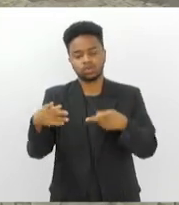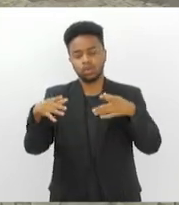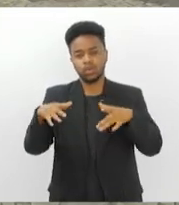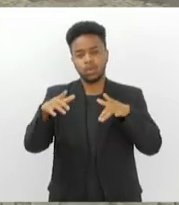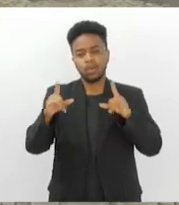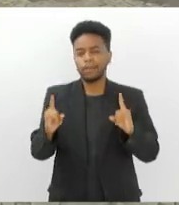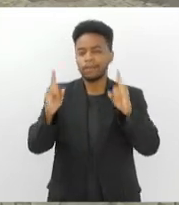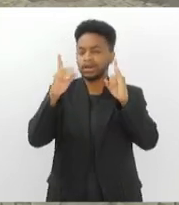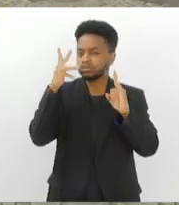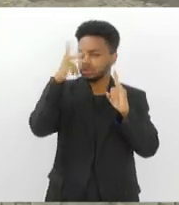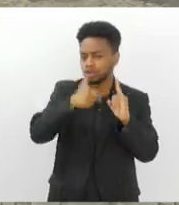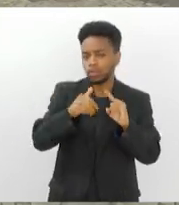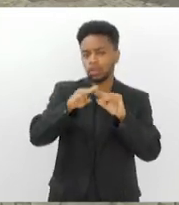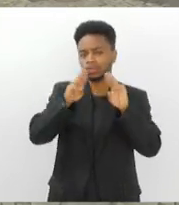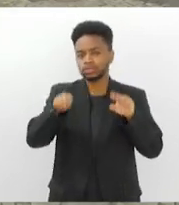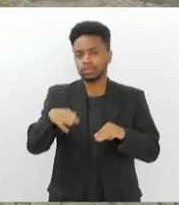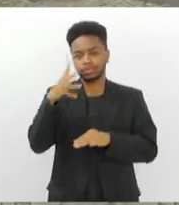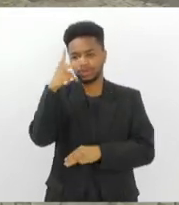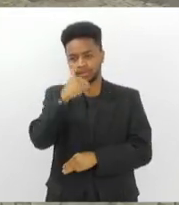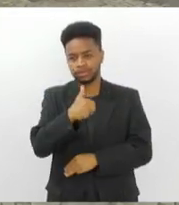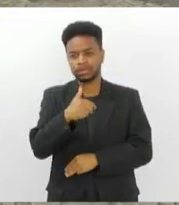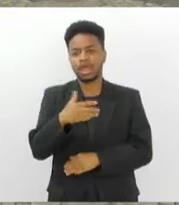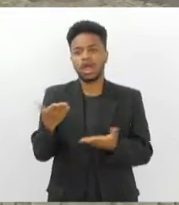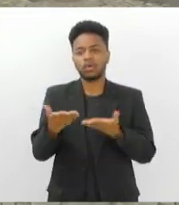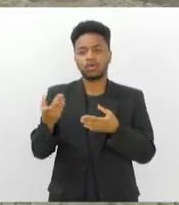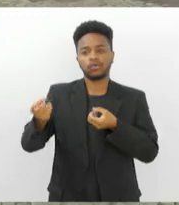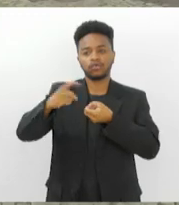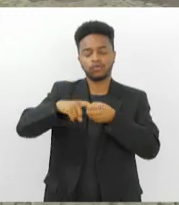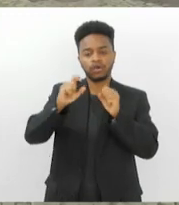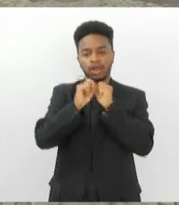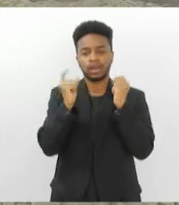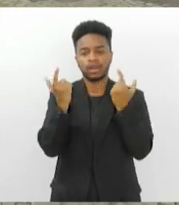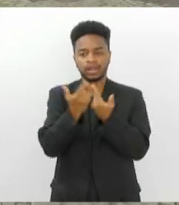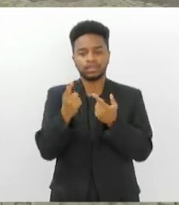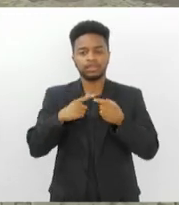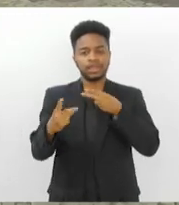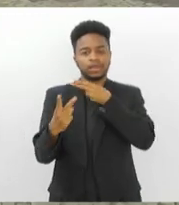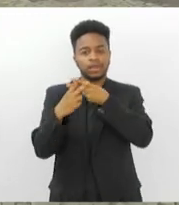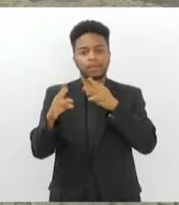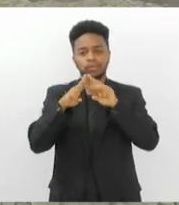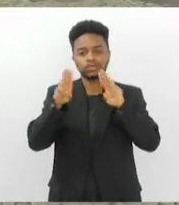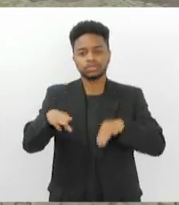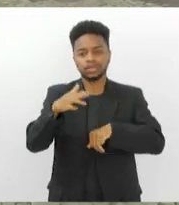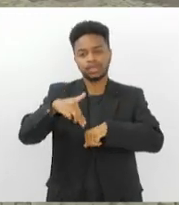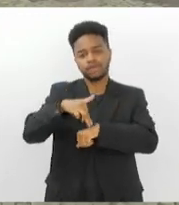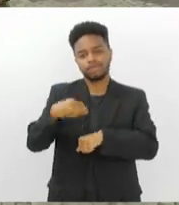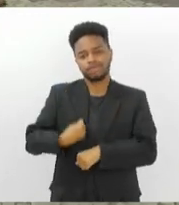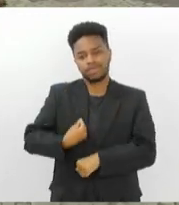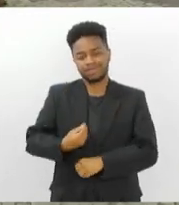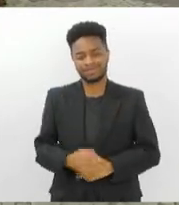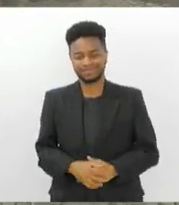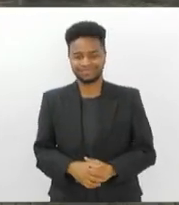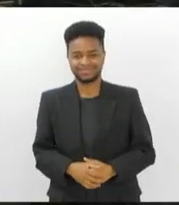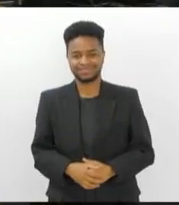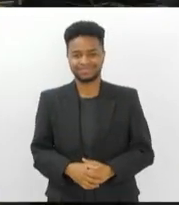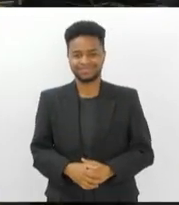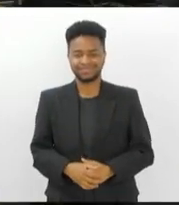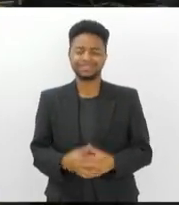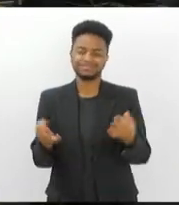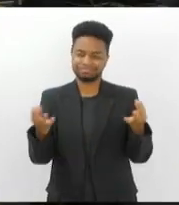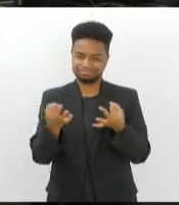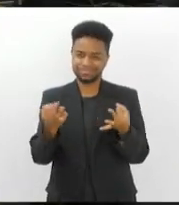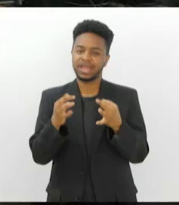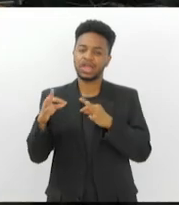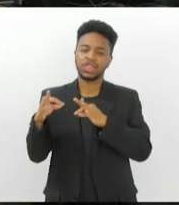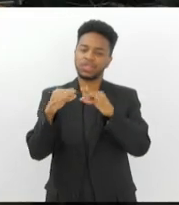bonito, aquele museu muito bonito. Vicente, volto com você no estúdio aqui, hashtag Museu Nacional Vive. É com você, Vicente. Com certeza, PV,